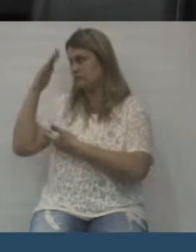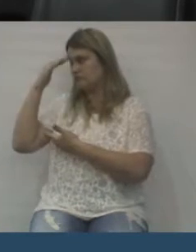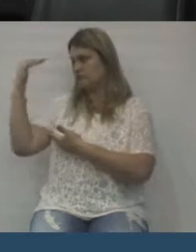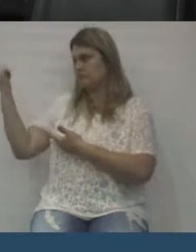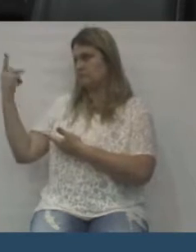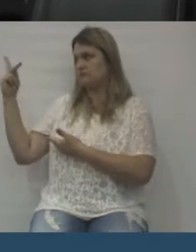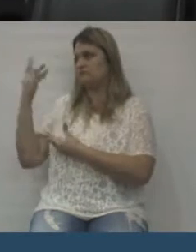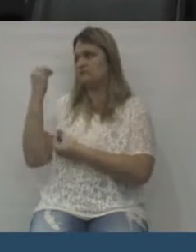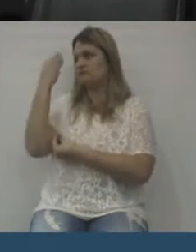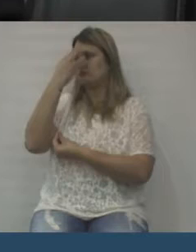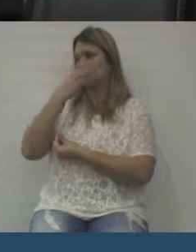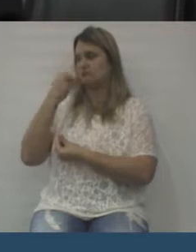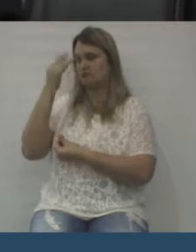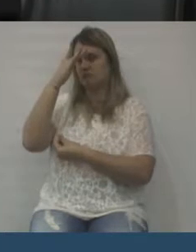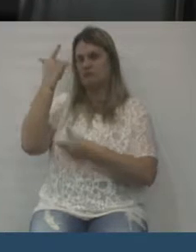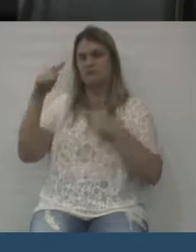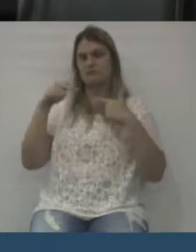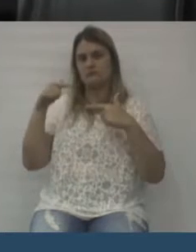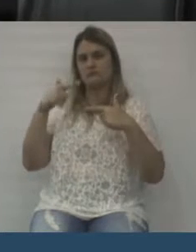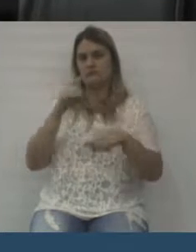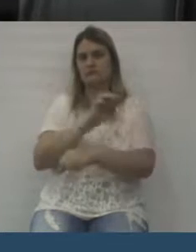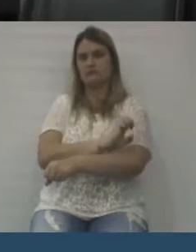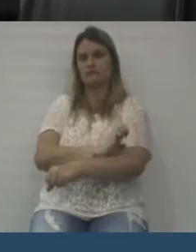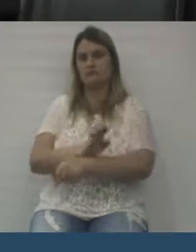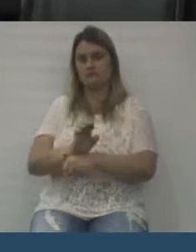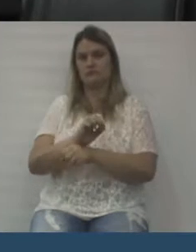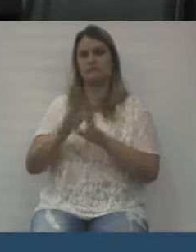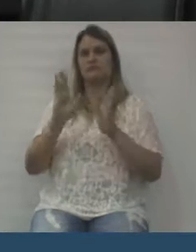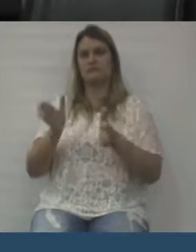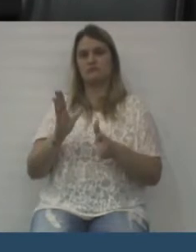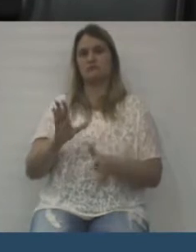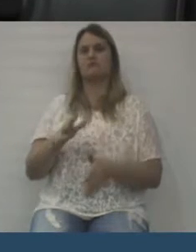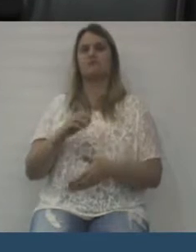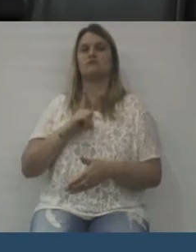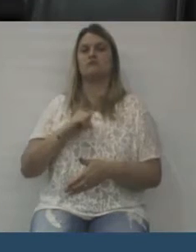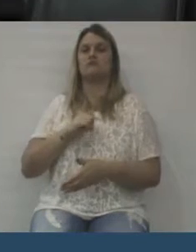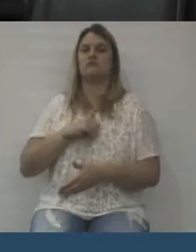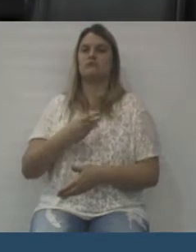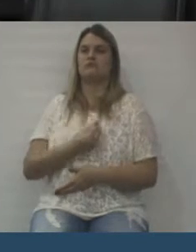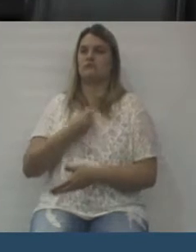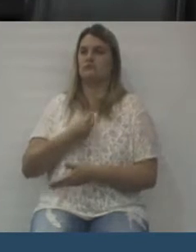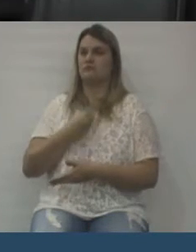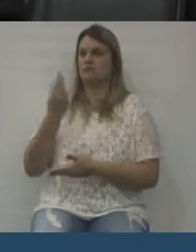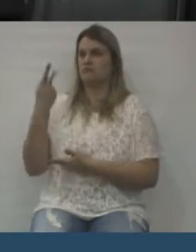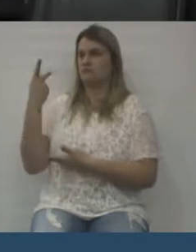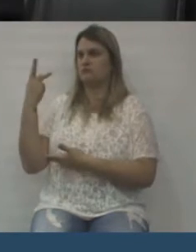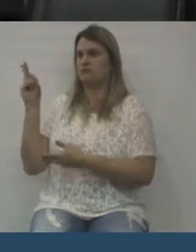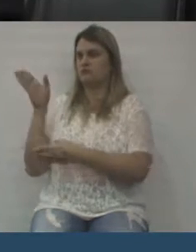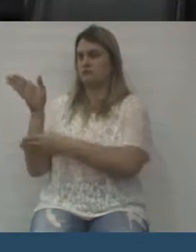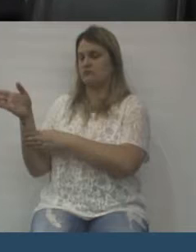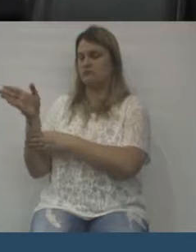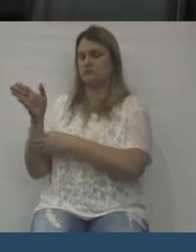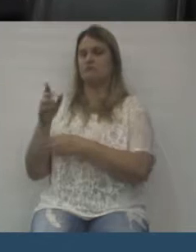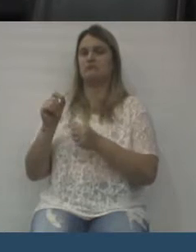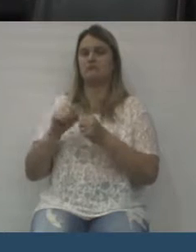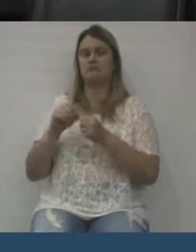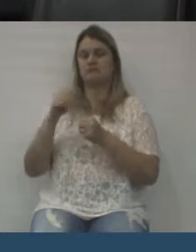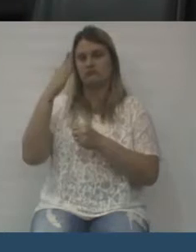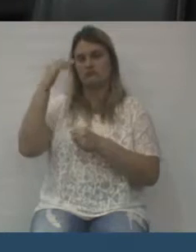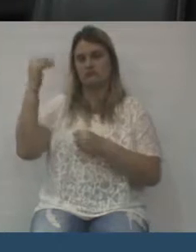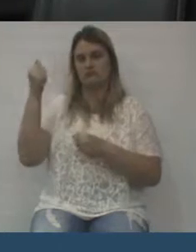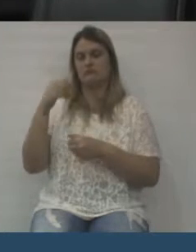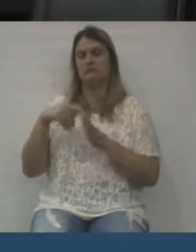Osni, isso é muito bonito, a pessoa que trabalhou lá de estagiário está aí hoje para participar de você